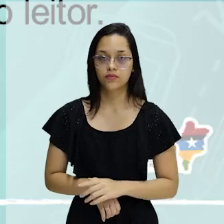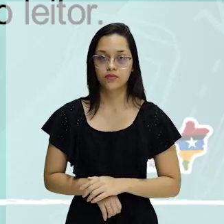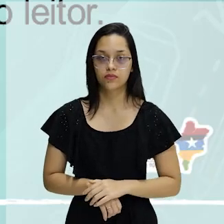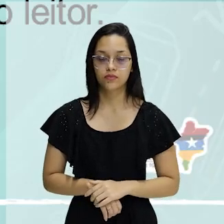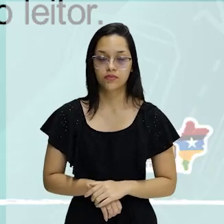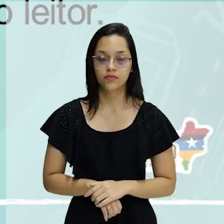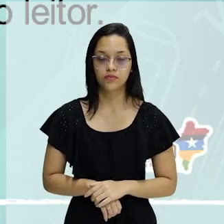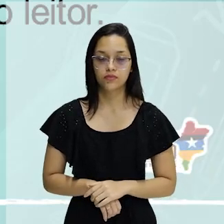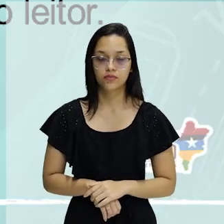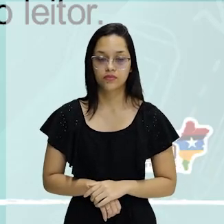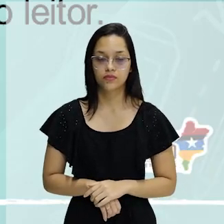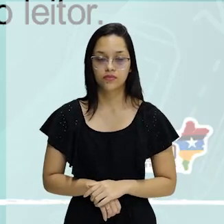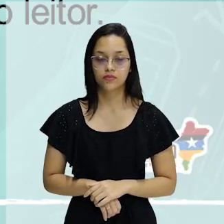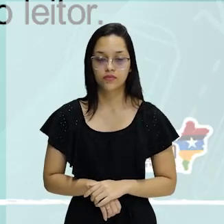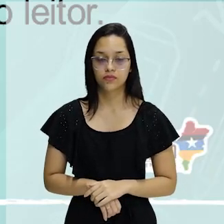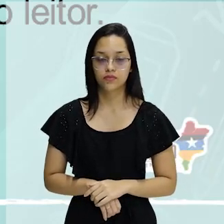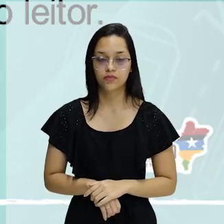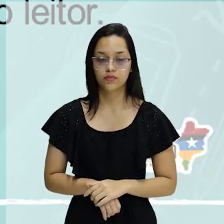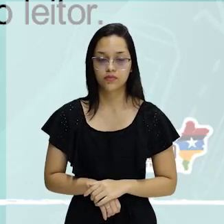do que escreve.